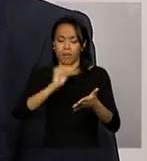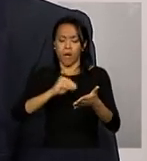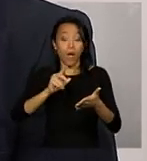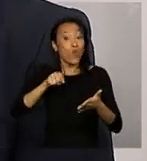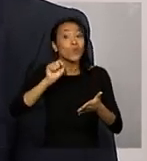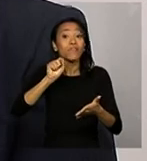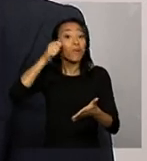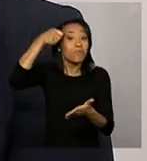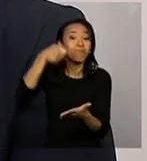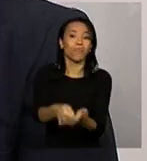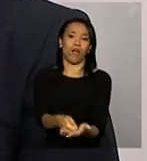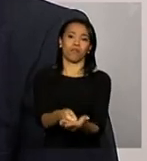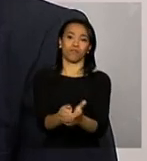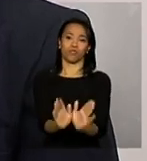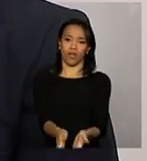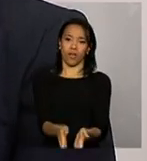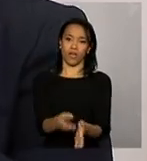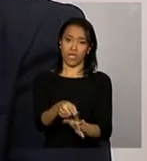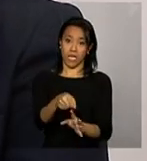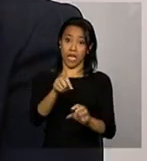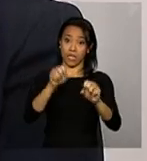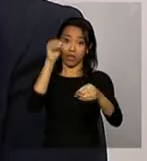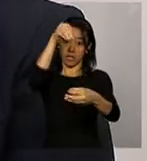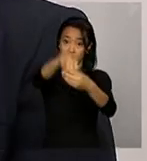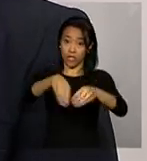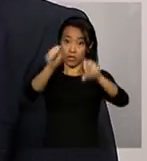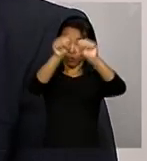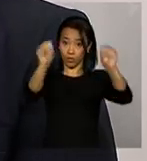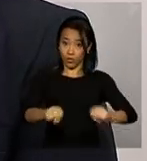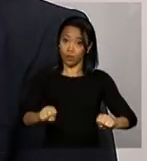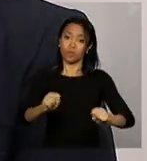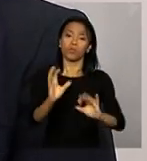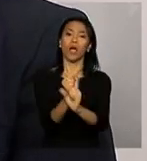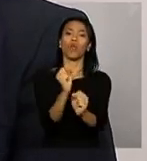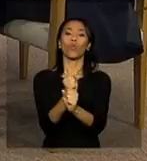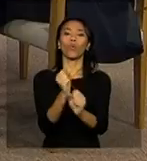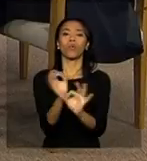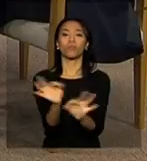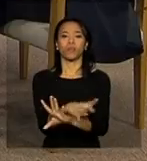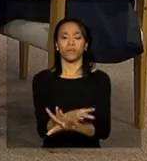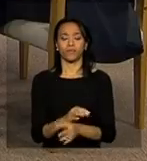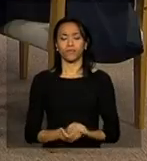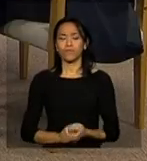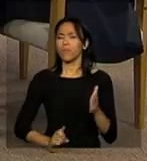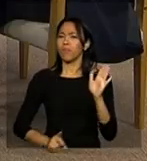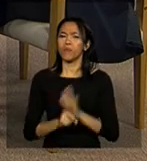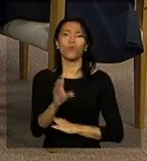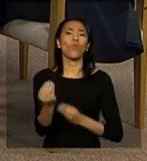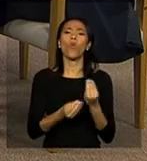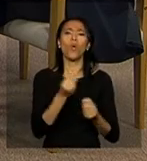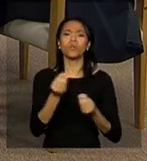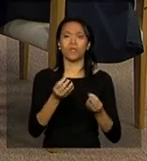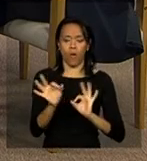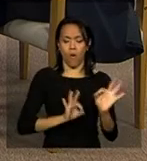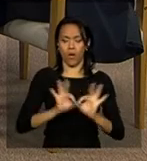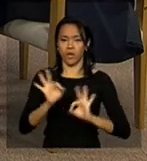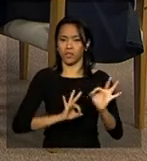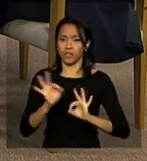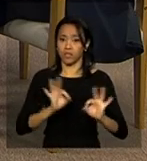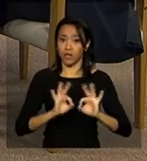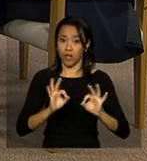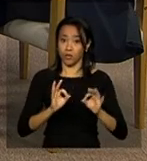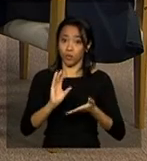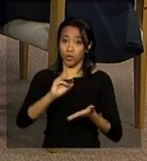exercício e o sistema automaticamente calcula o saldo a reprogramar. E como está formulado o parecer do Conselho de Assistência